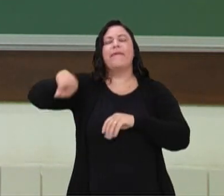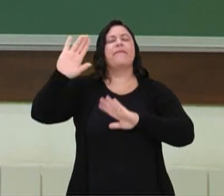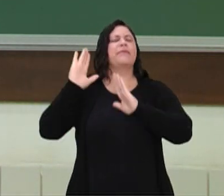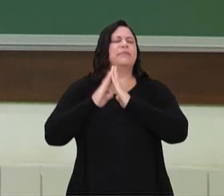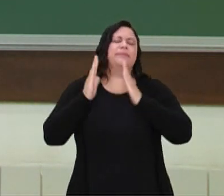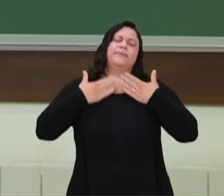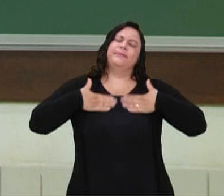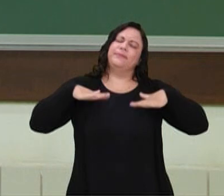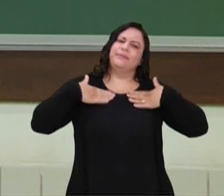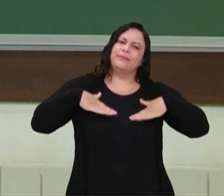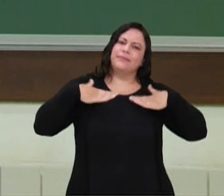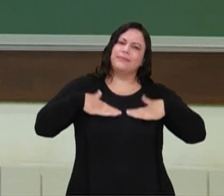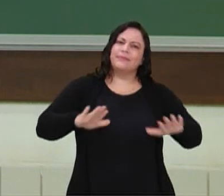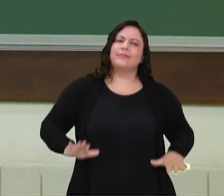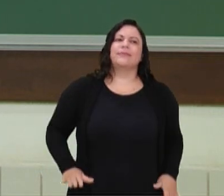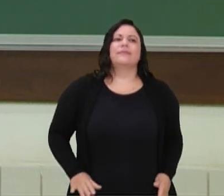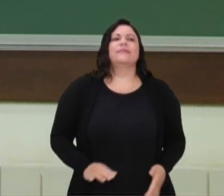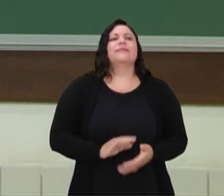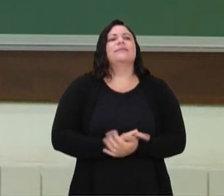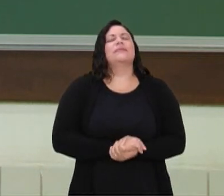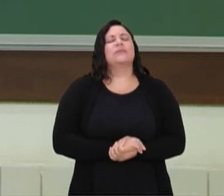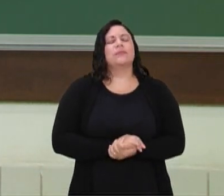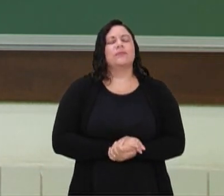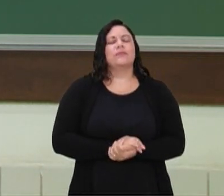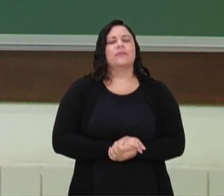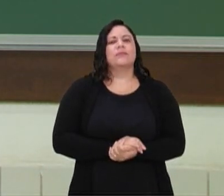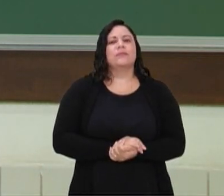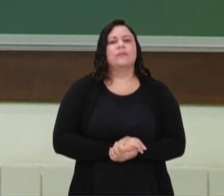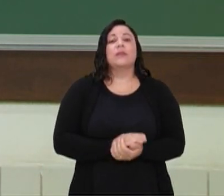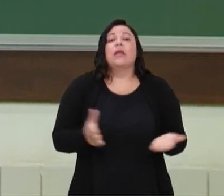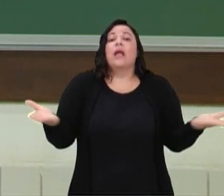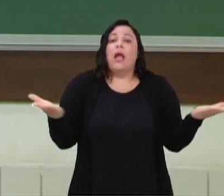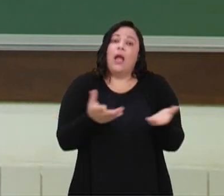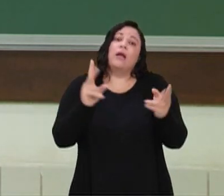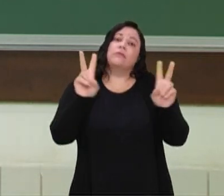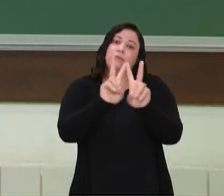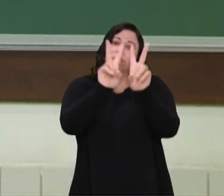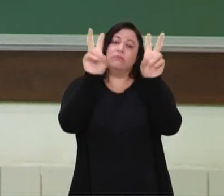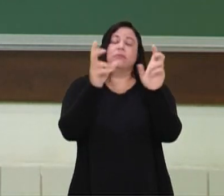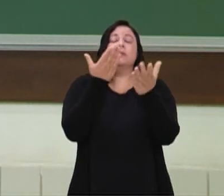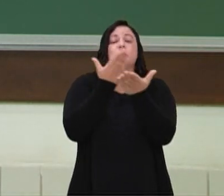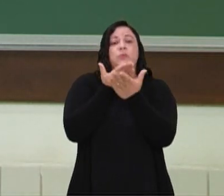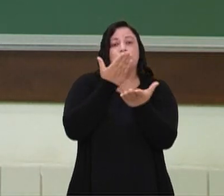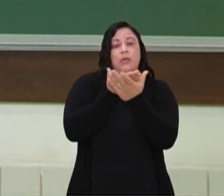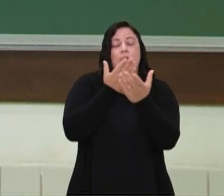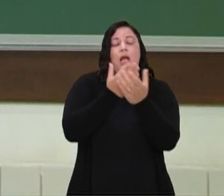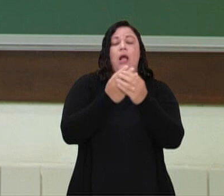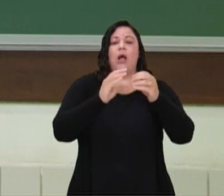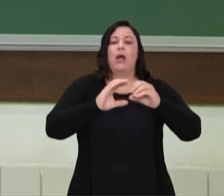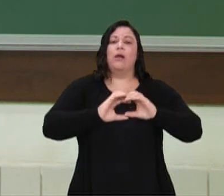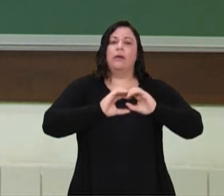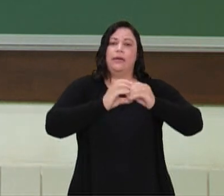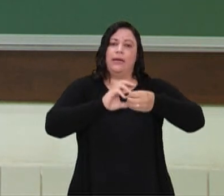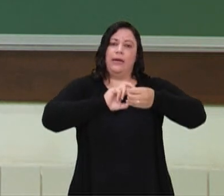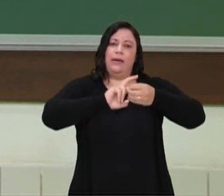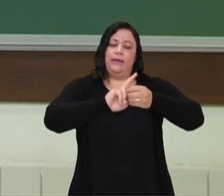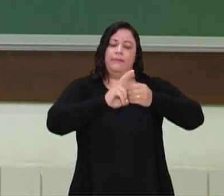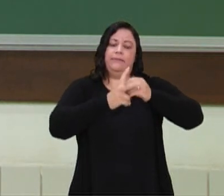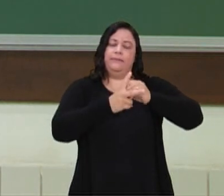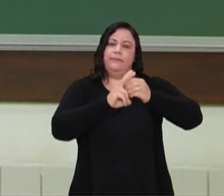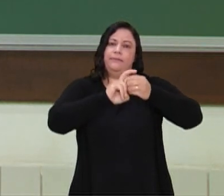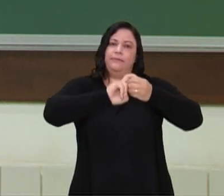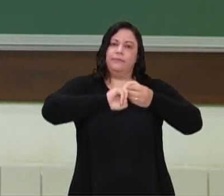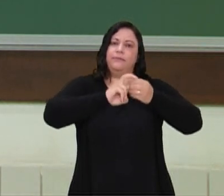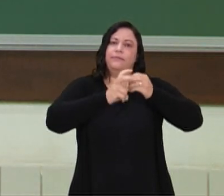serena. Aí a gente trouxe, falou, tivemos uma aula de pilates, tivemos até uma prática de